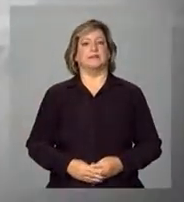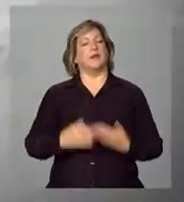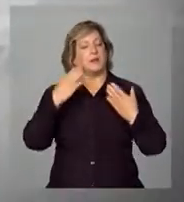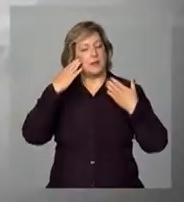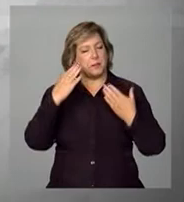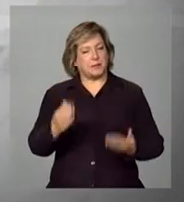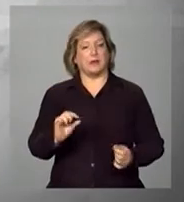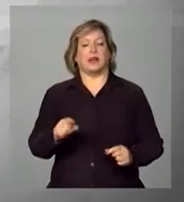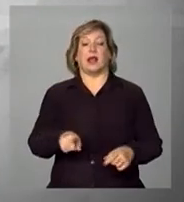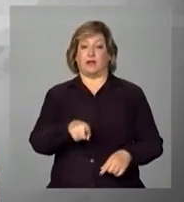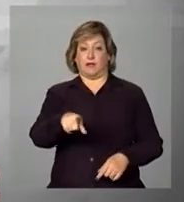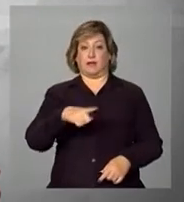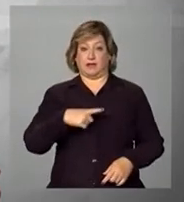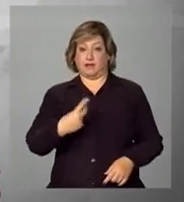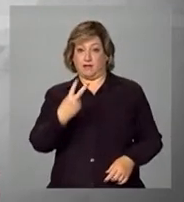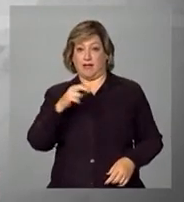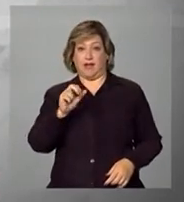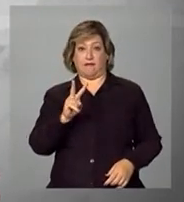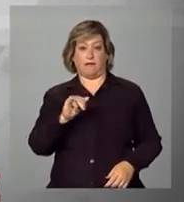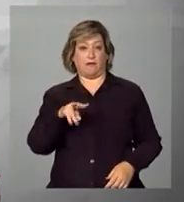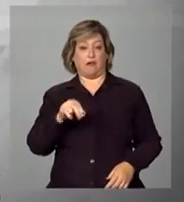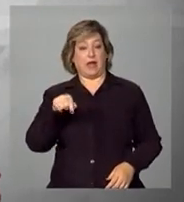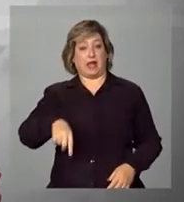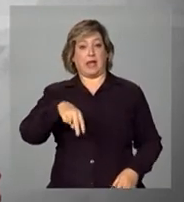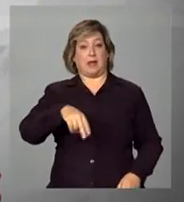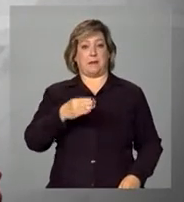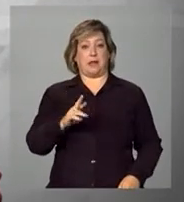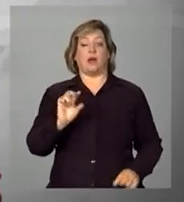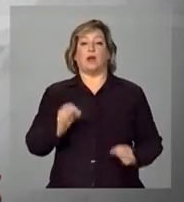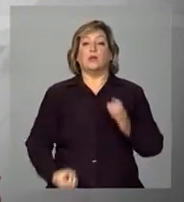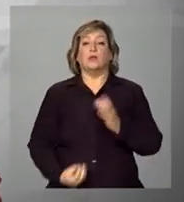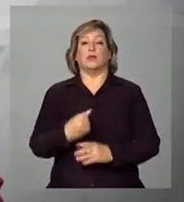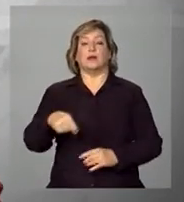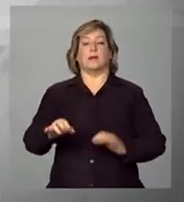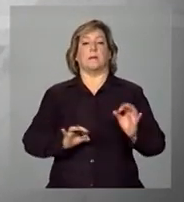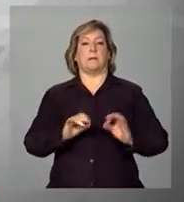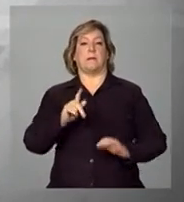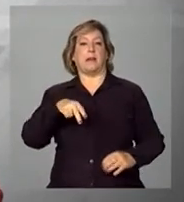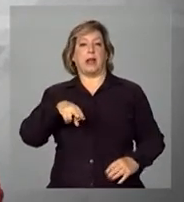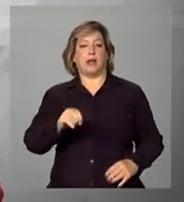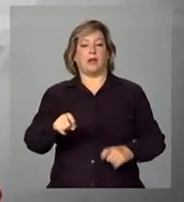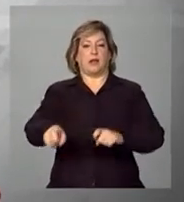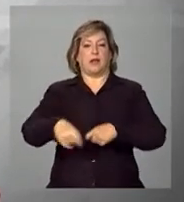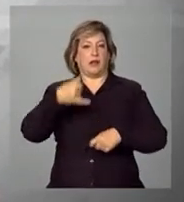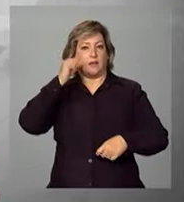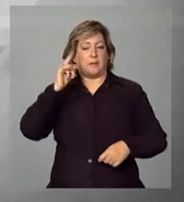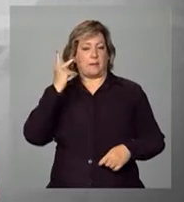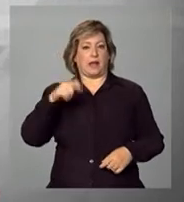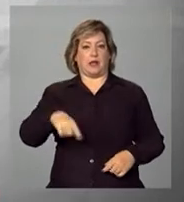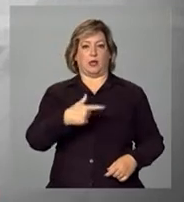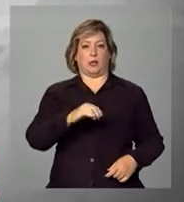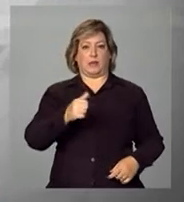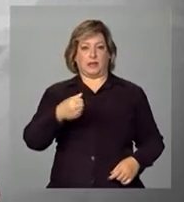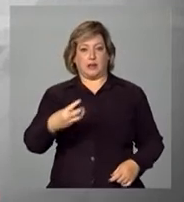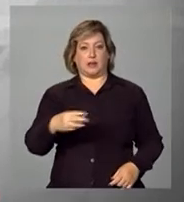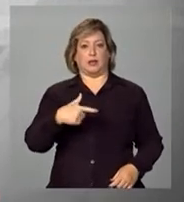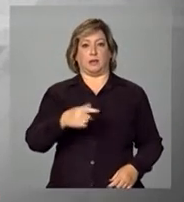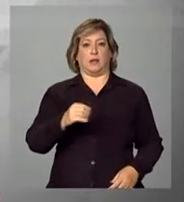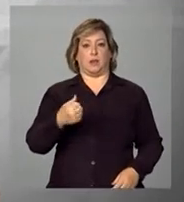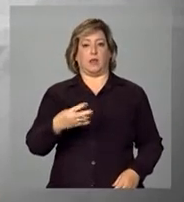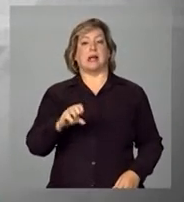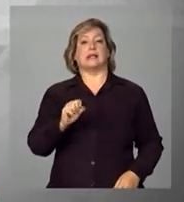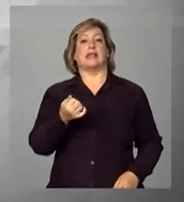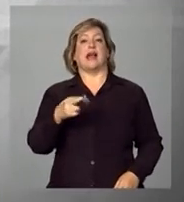Obrigada, Mara. E você acompanhar ao vivo aqui na NBR o lançamento do Plano Agrícola e Pecuário para as safras 2013 e 2014.